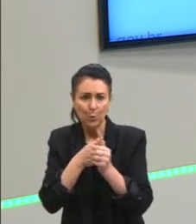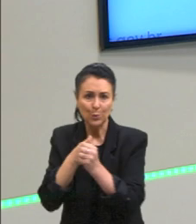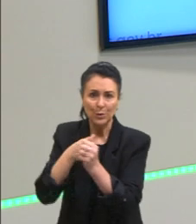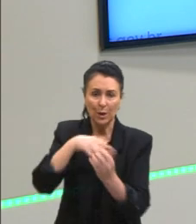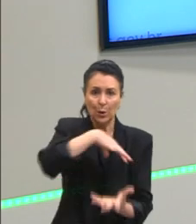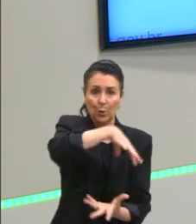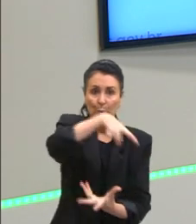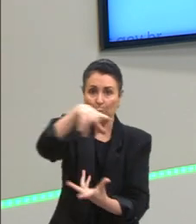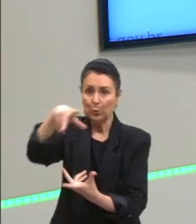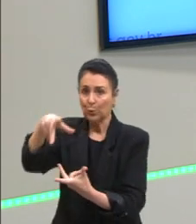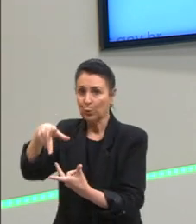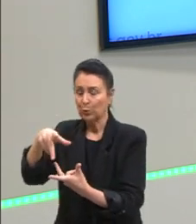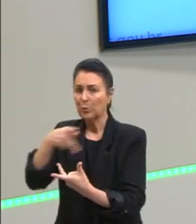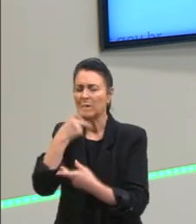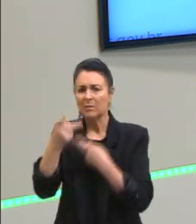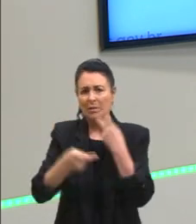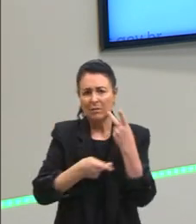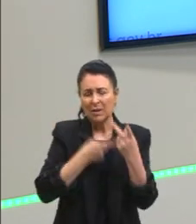filósofos.